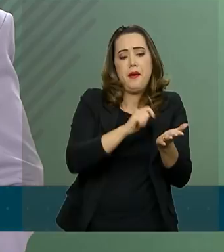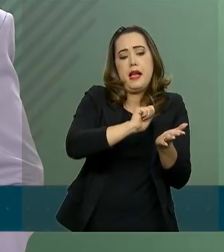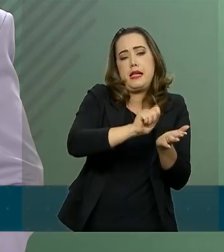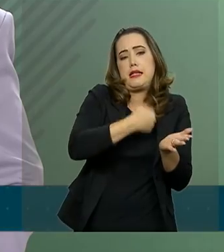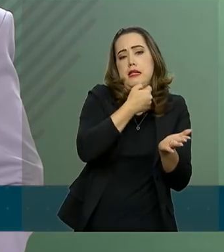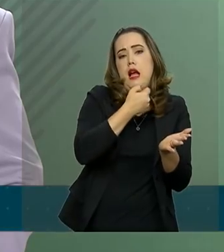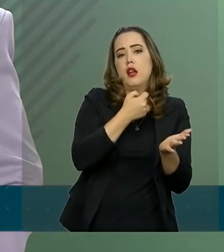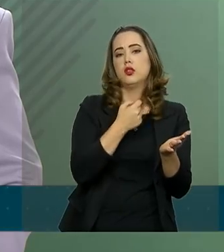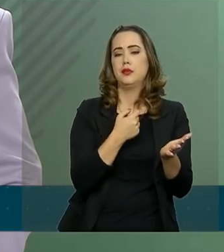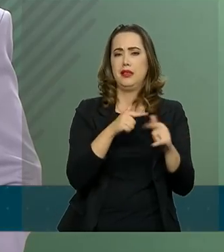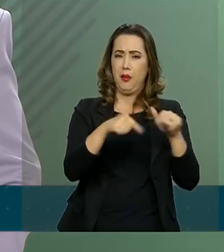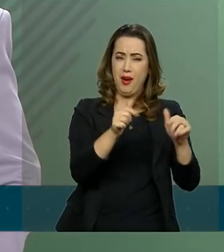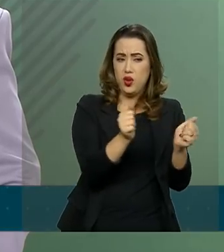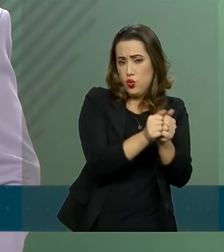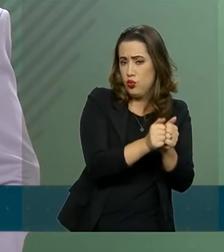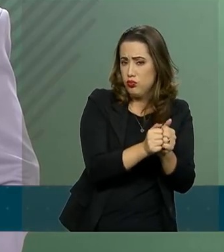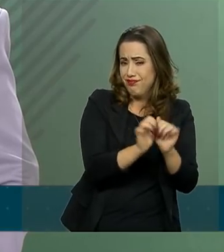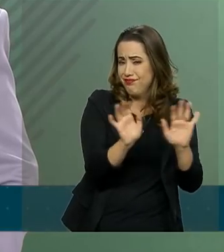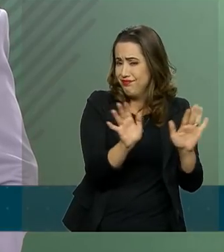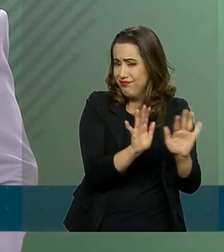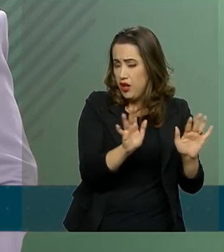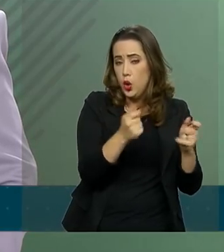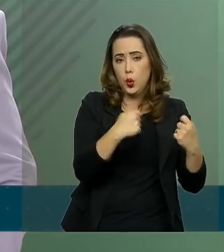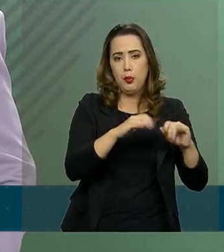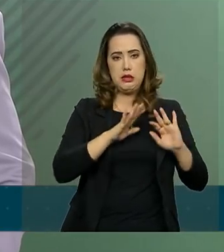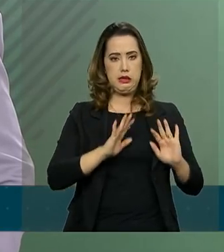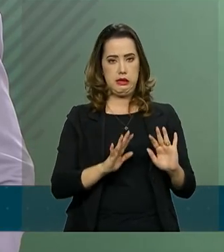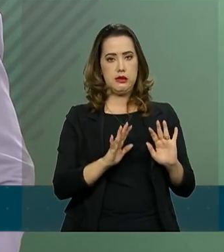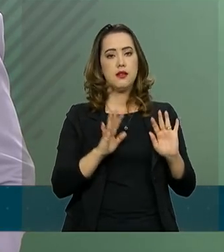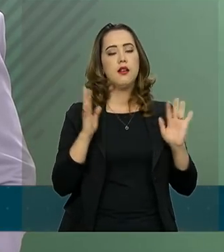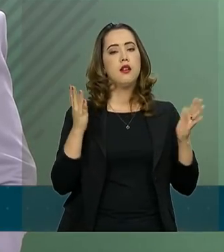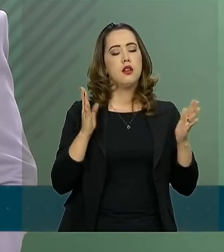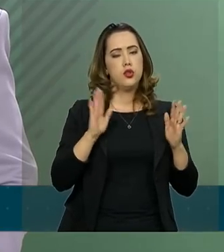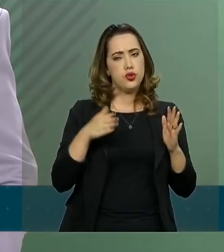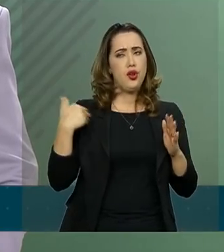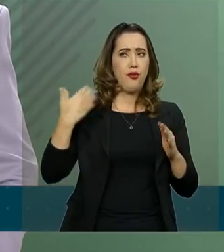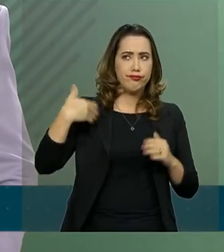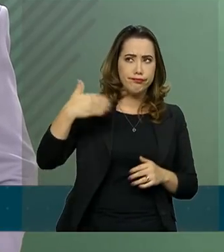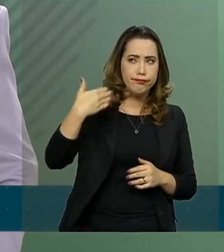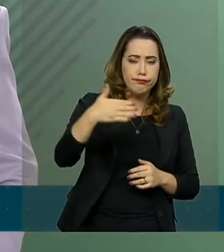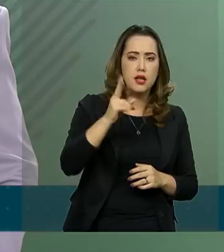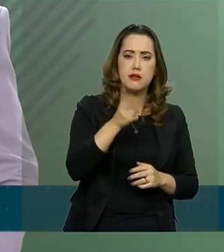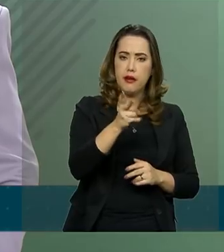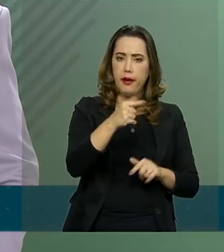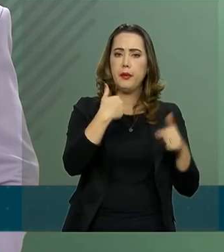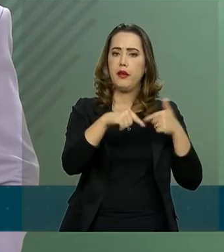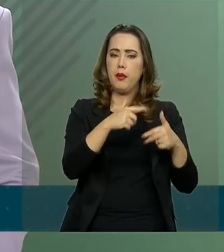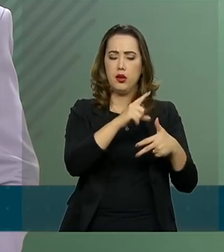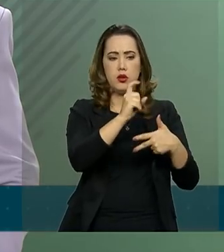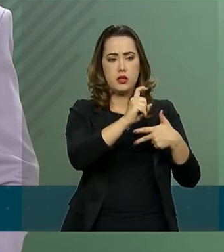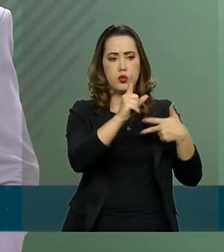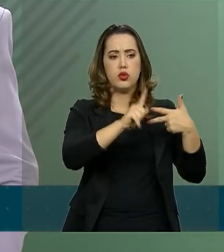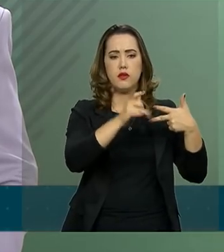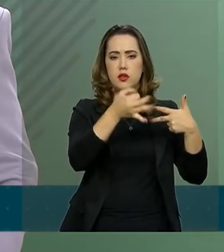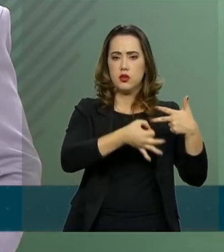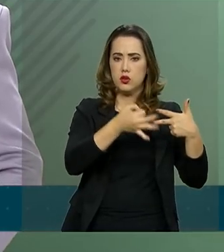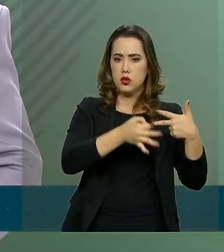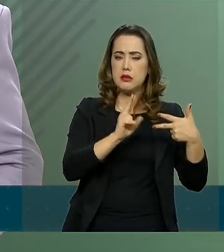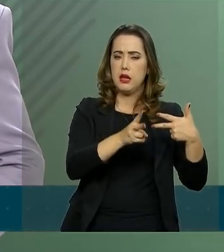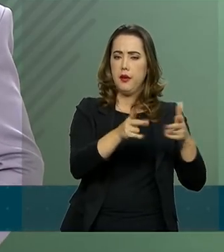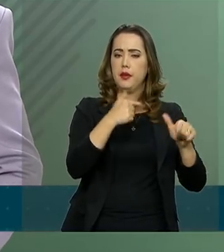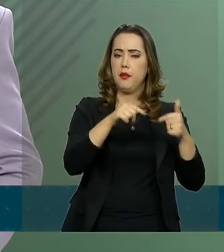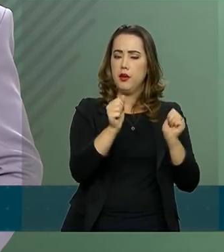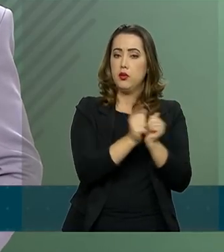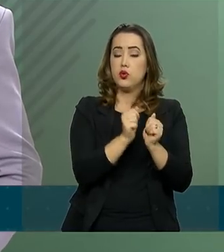conjunto de todos esses poderes. Isso, inclusive, já vem ocorrendo com a presença do ministro Toffoli aqui para